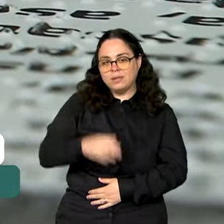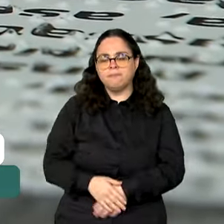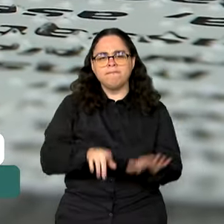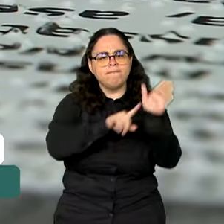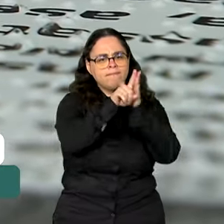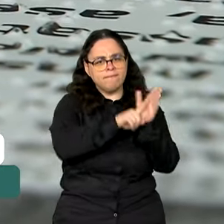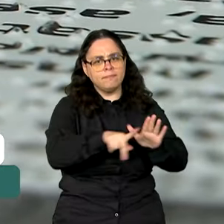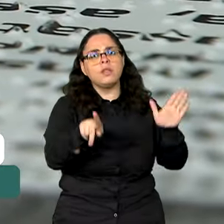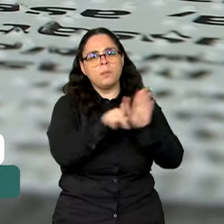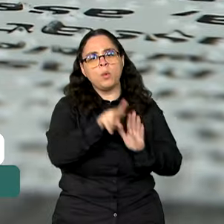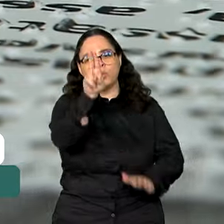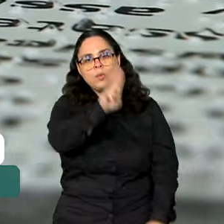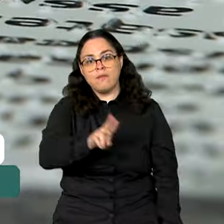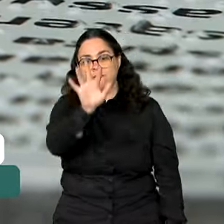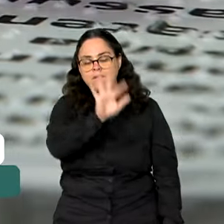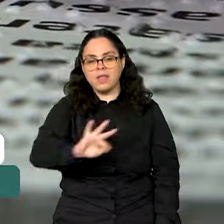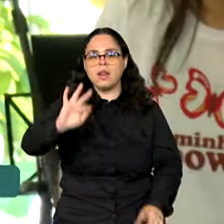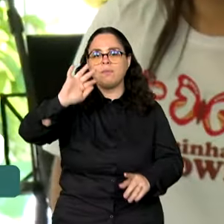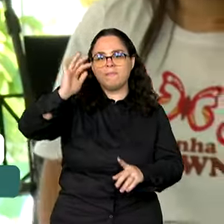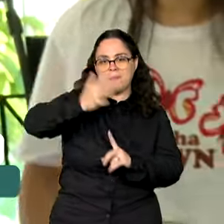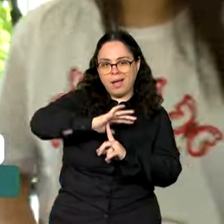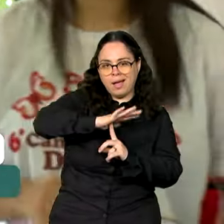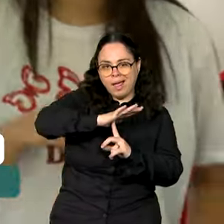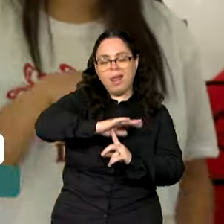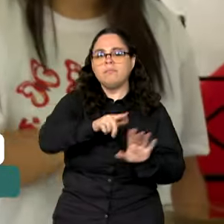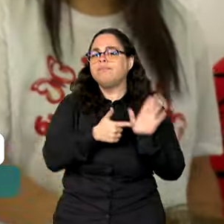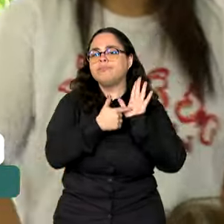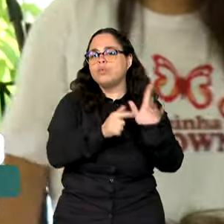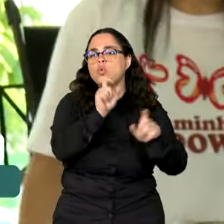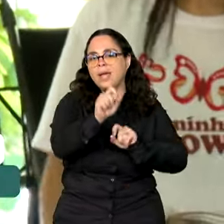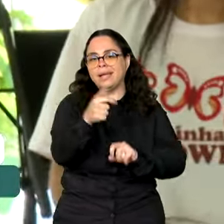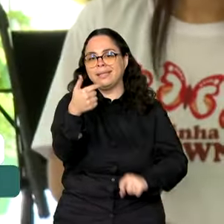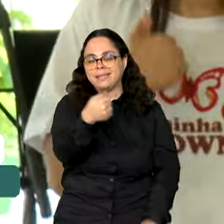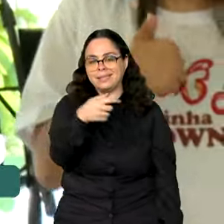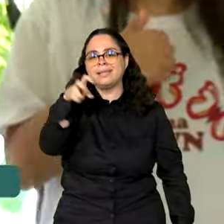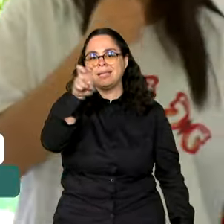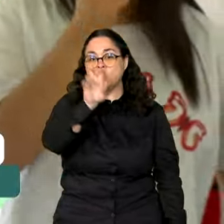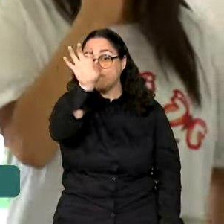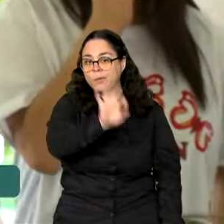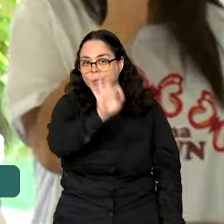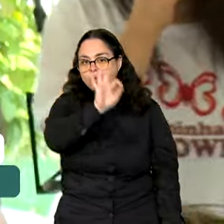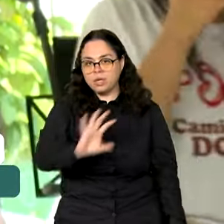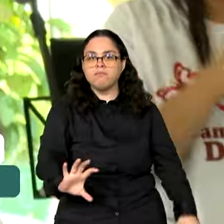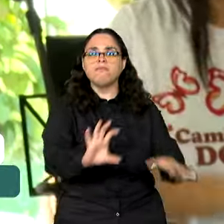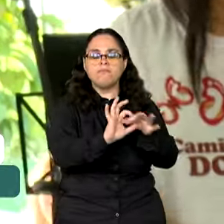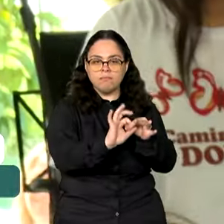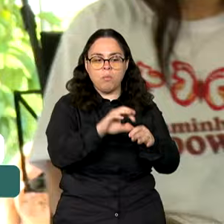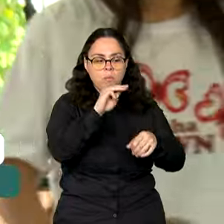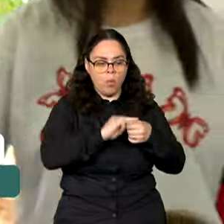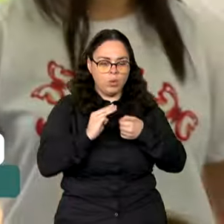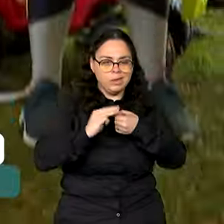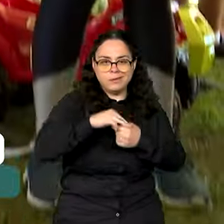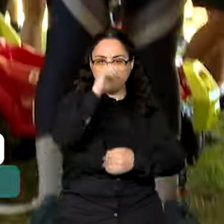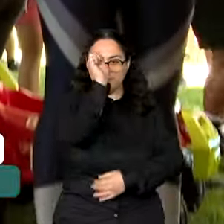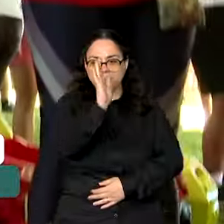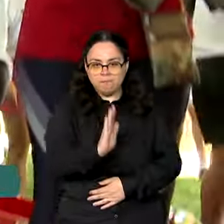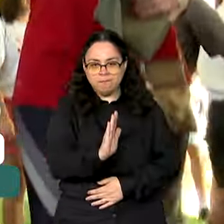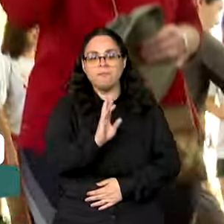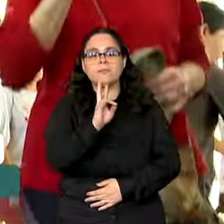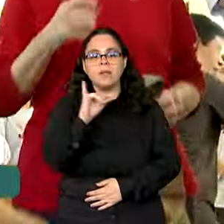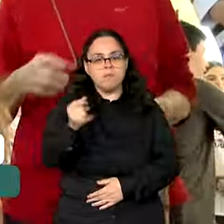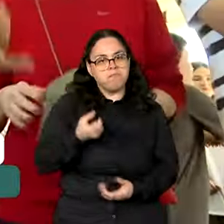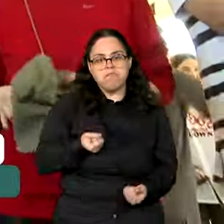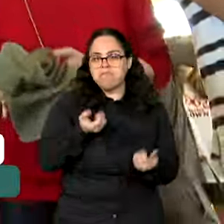estudo da Universidade Federal do Paraná revela que 75% dos municípios brasileiros não